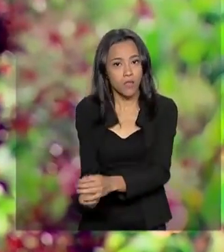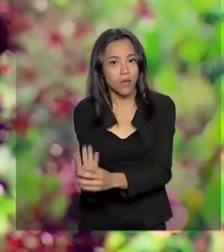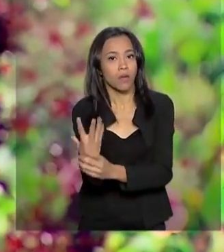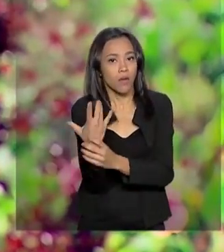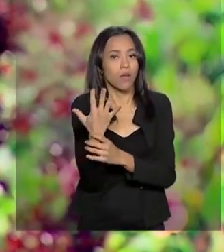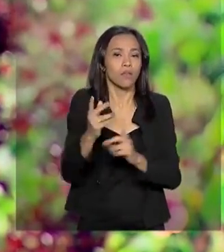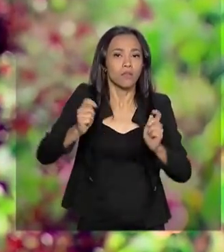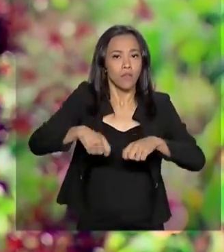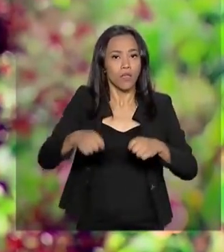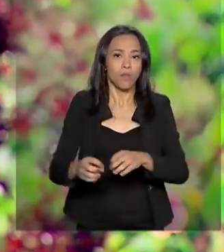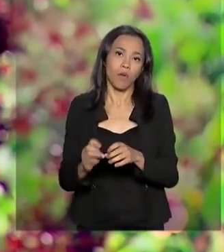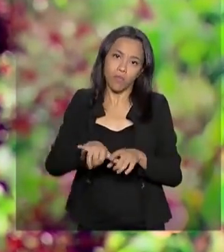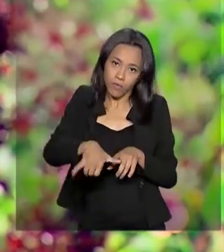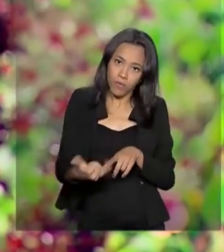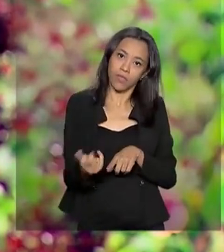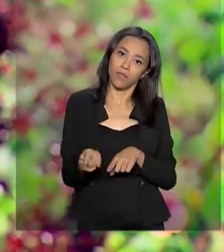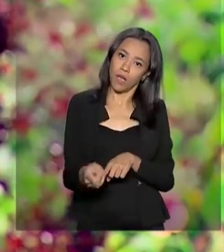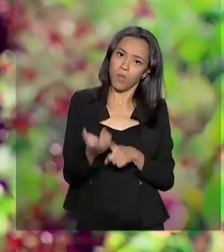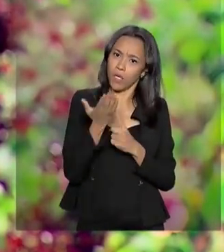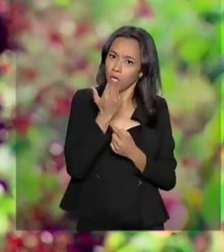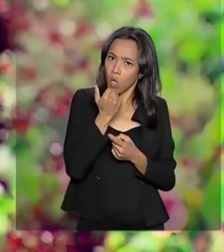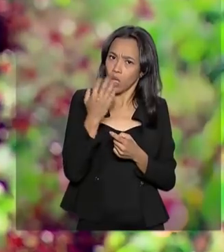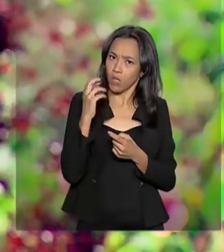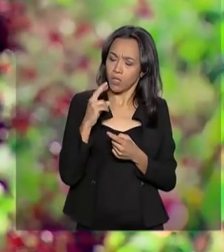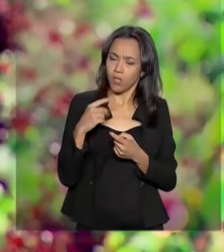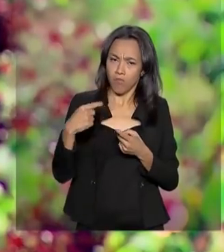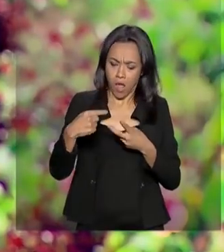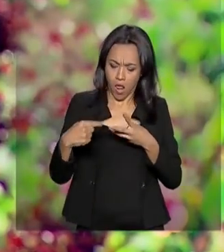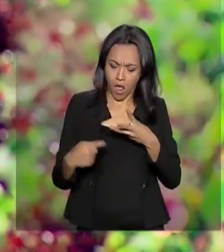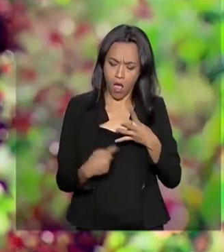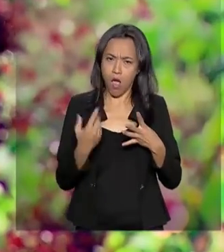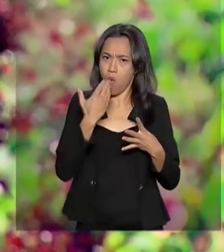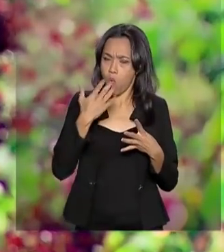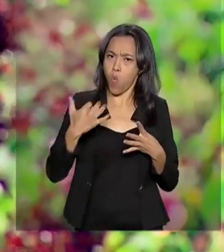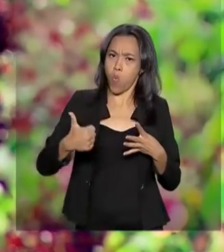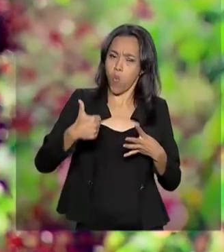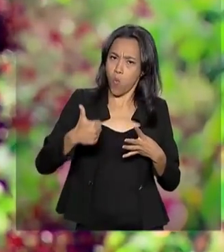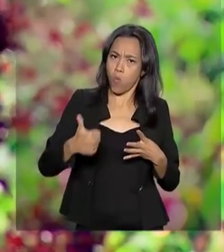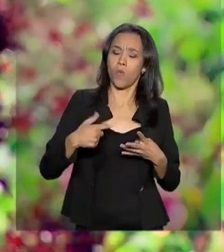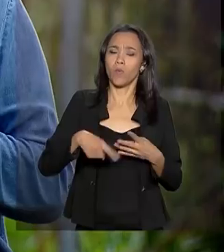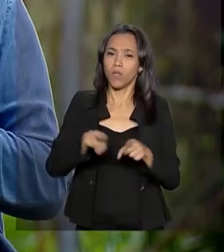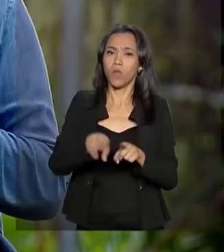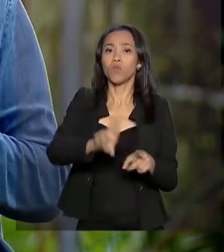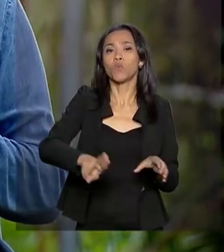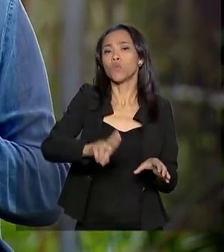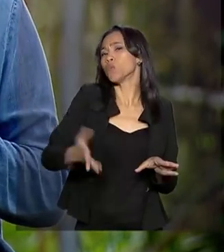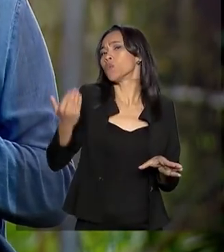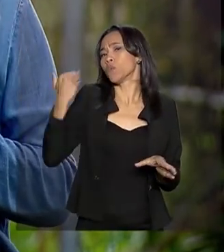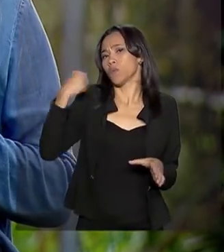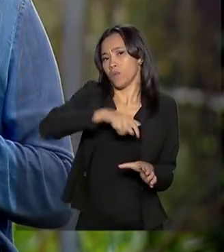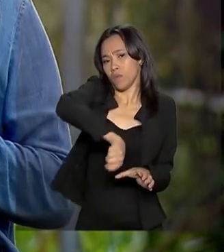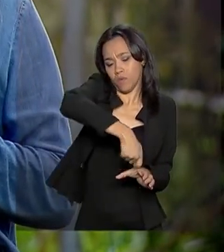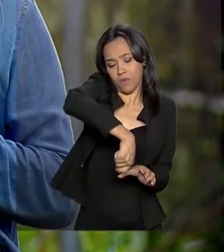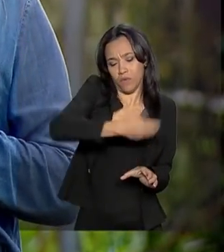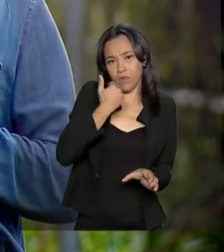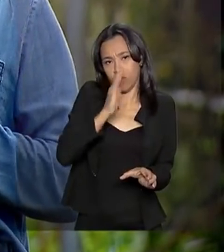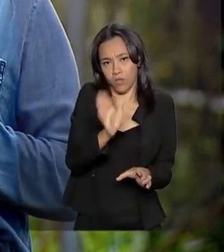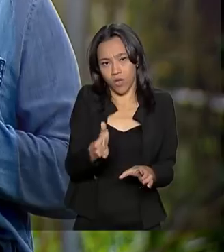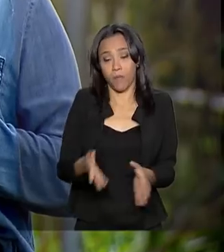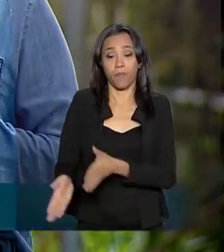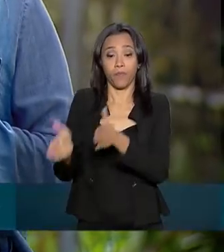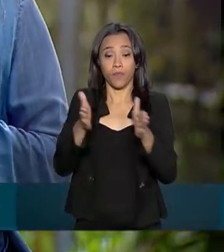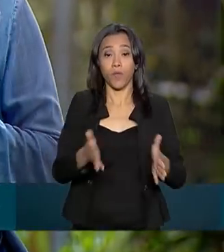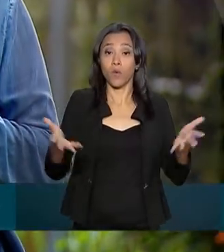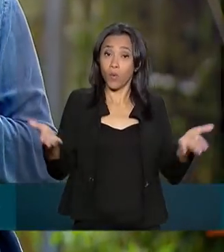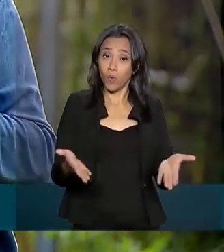agroecológicos e também em termos nutricionais e que já foram também de uso na culinária. A proposta do dia de campo é